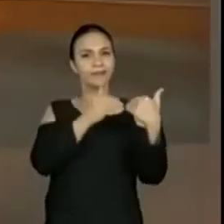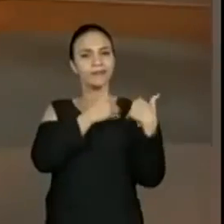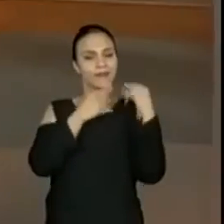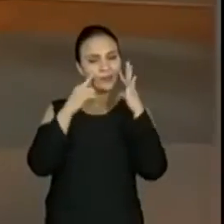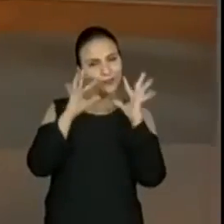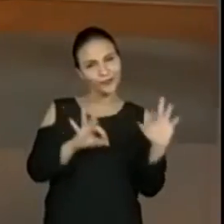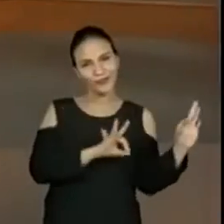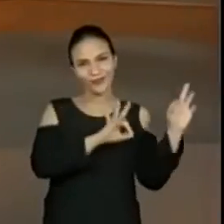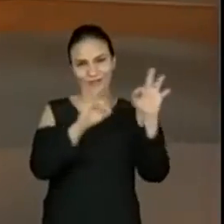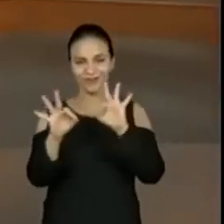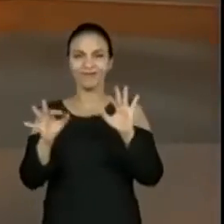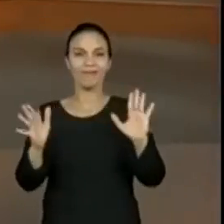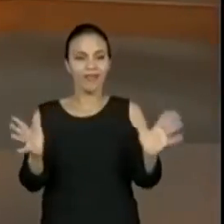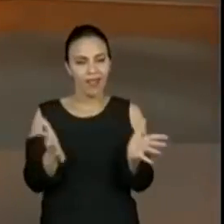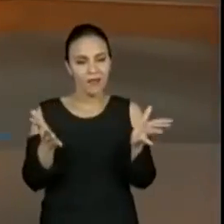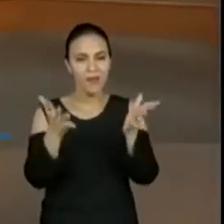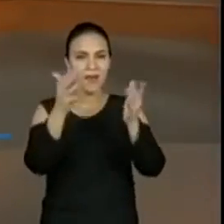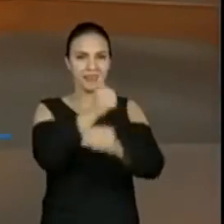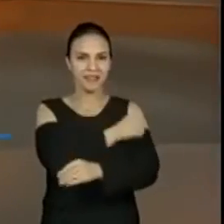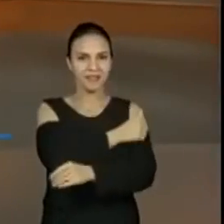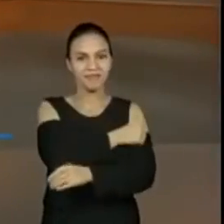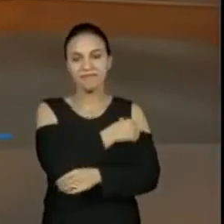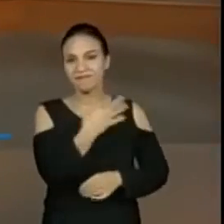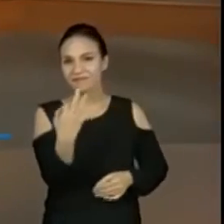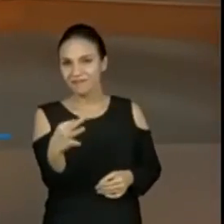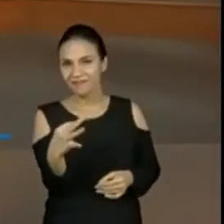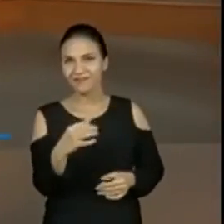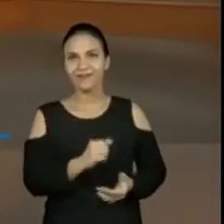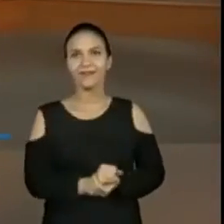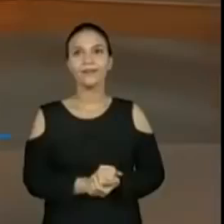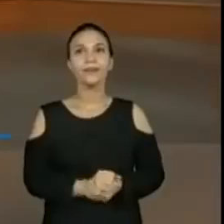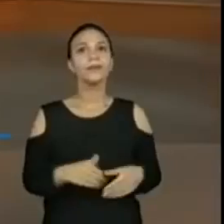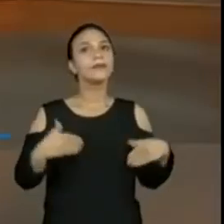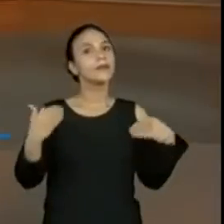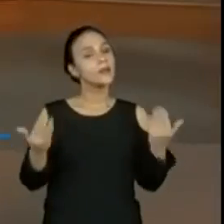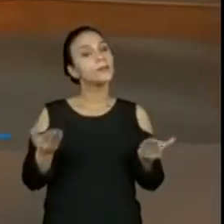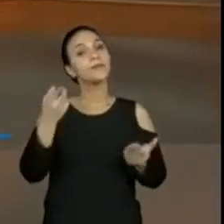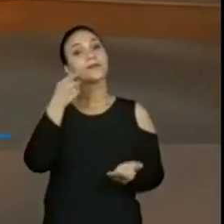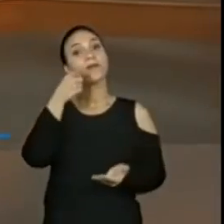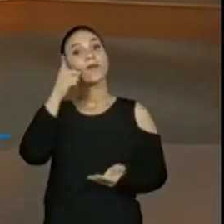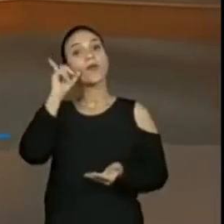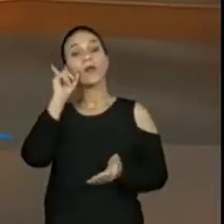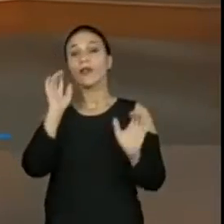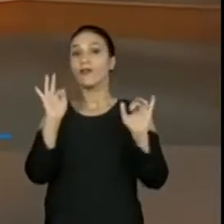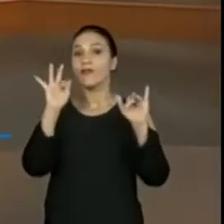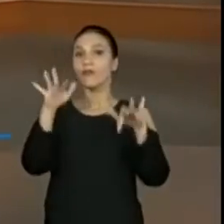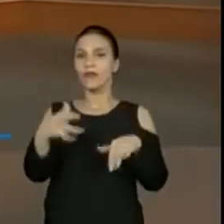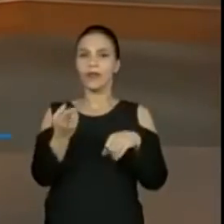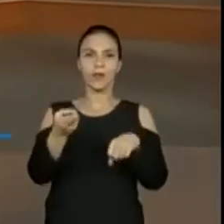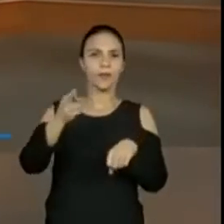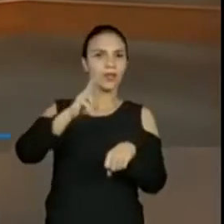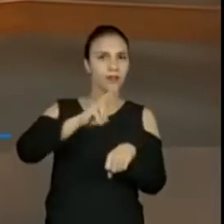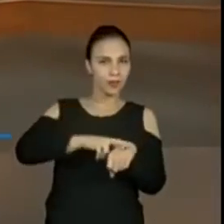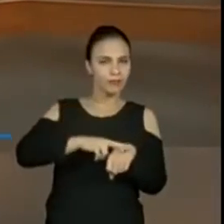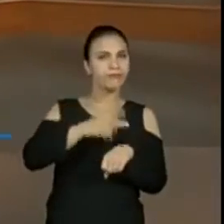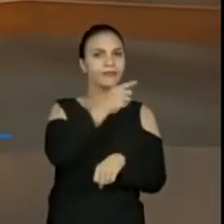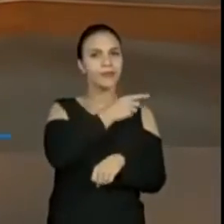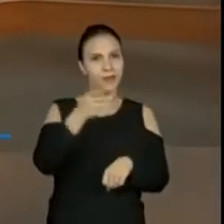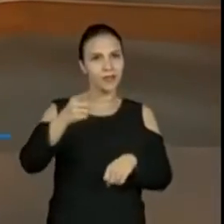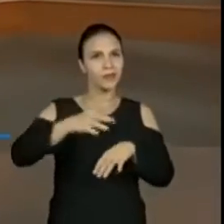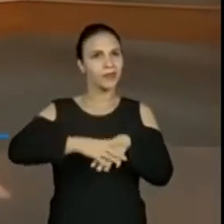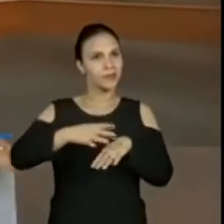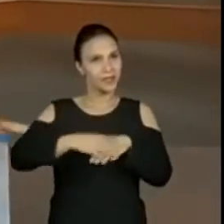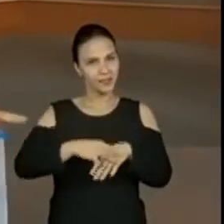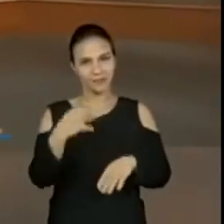acompanhando todos os nossos alunos, certo? Pois então, ontem acabamos a nossa semana de recuperação de matemática